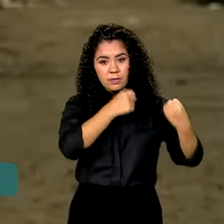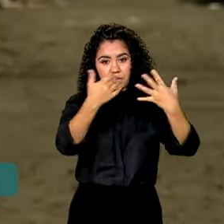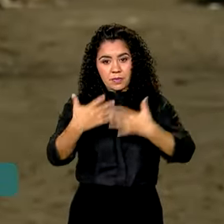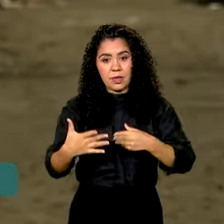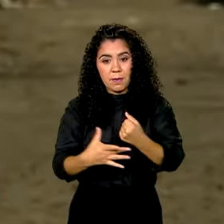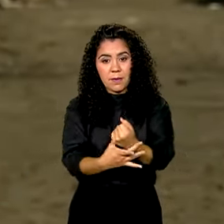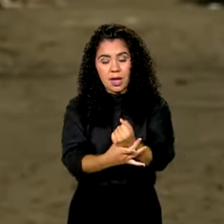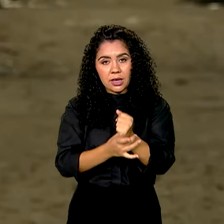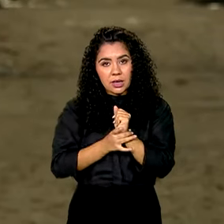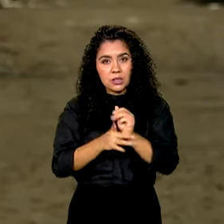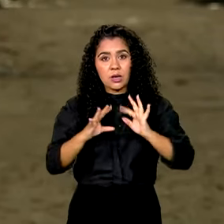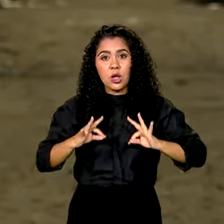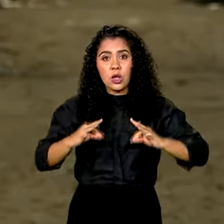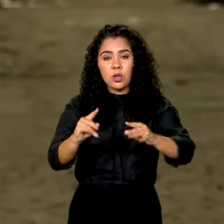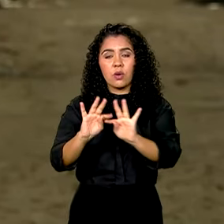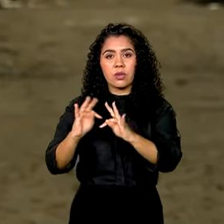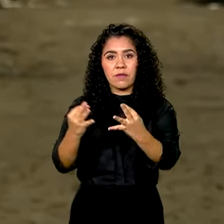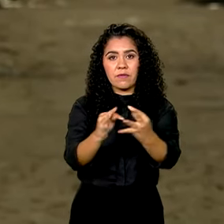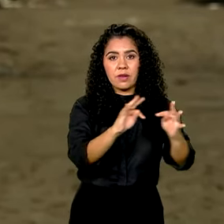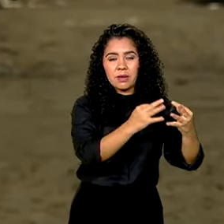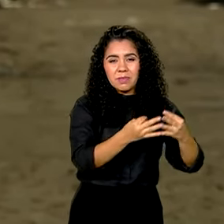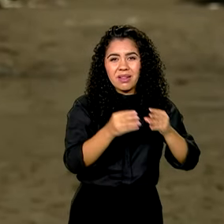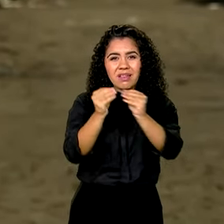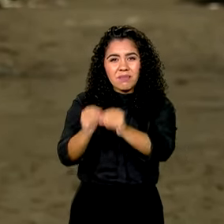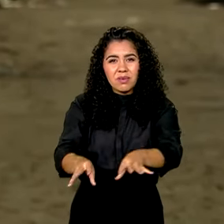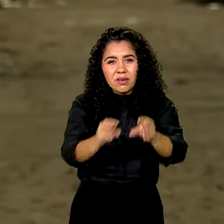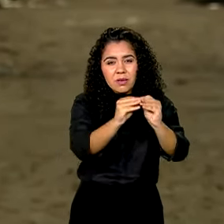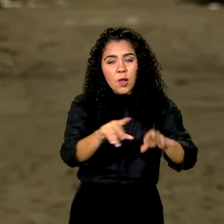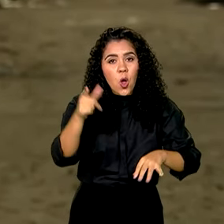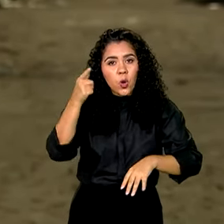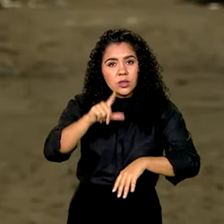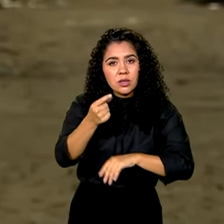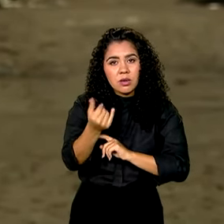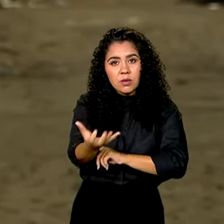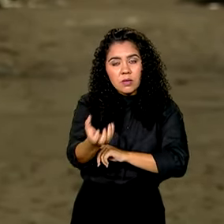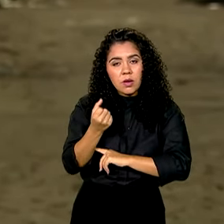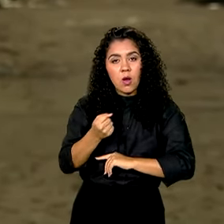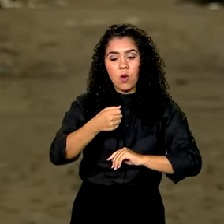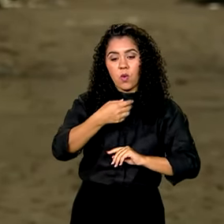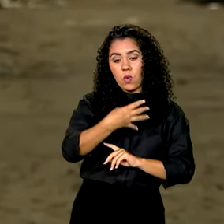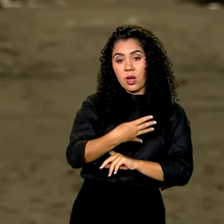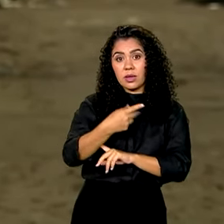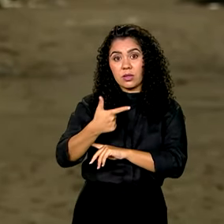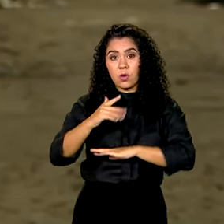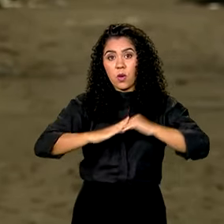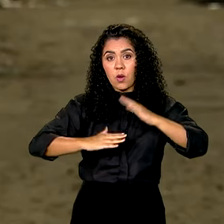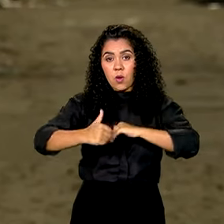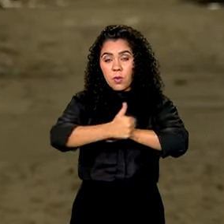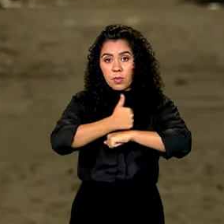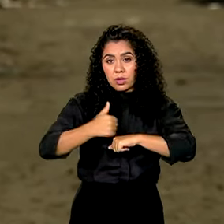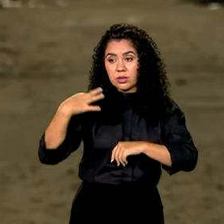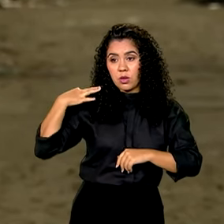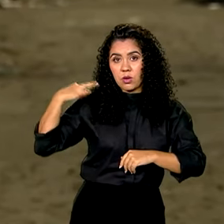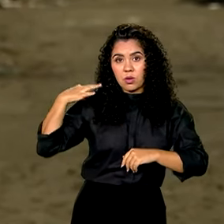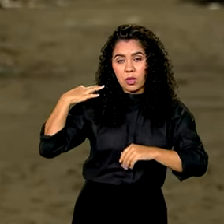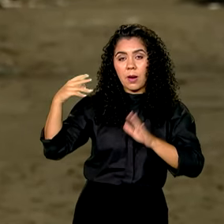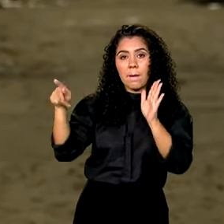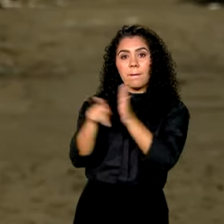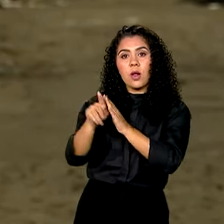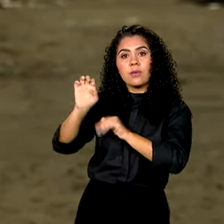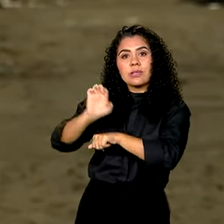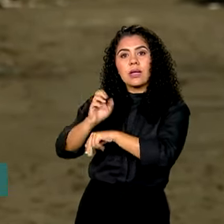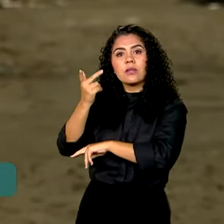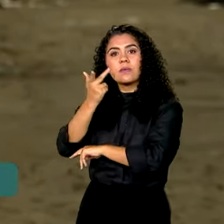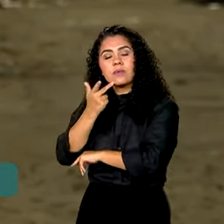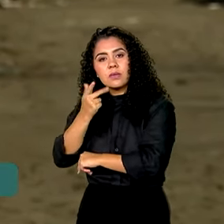famílias afetadas tenham acesso aos benefícios, 42 profissionais voluntários que chegaram do Ceará, Rio Grande do